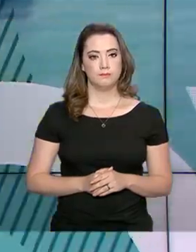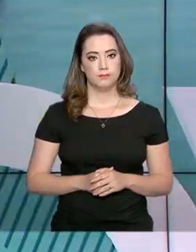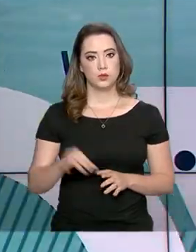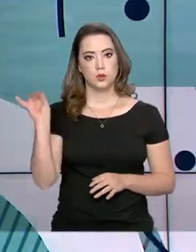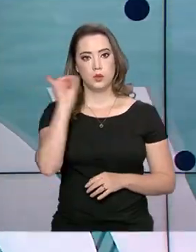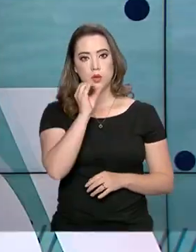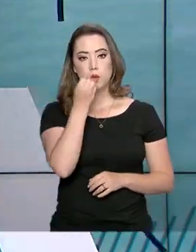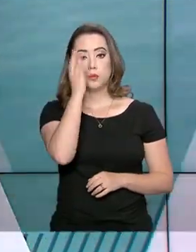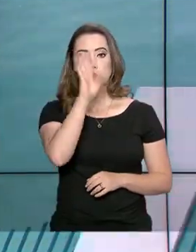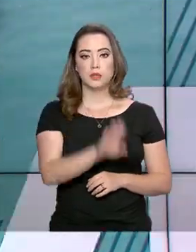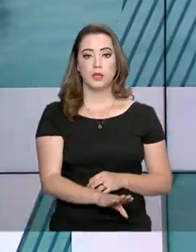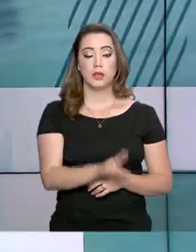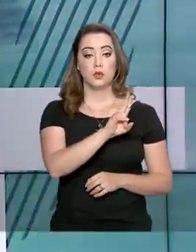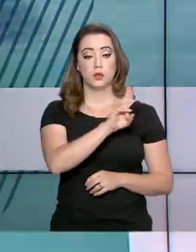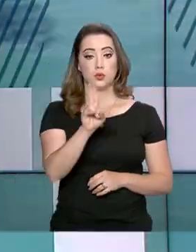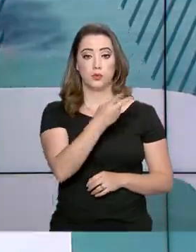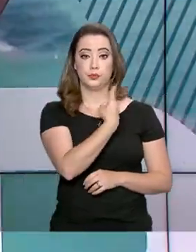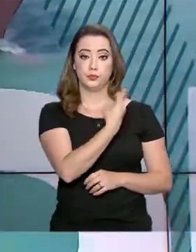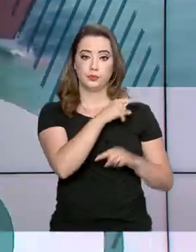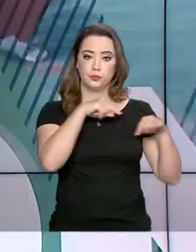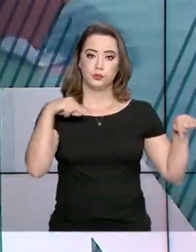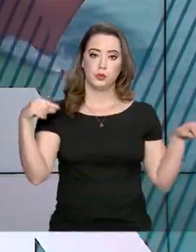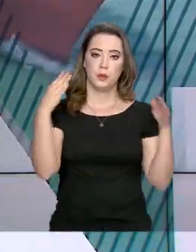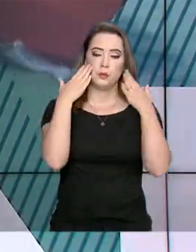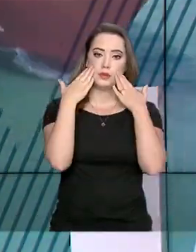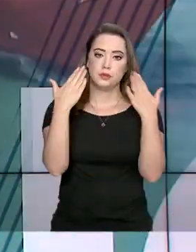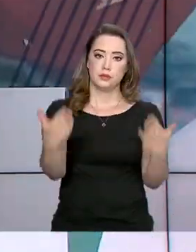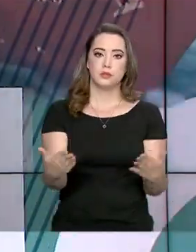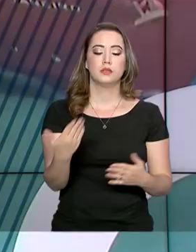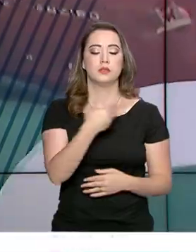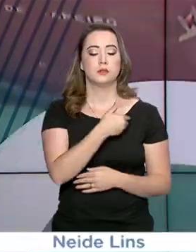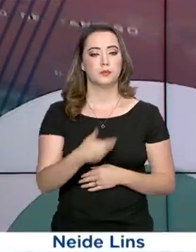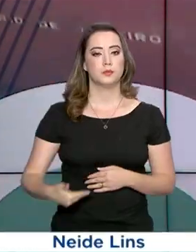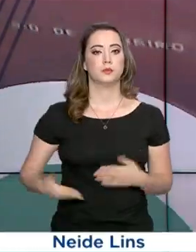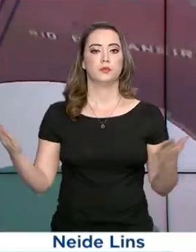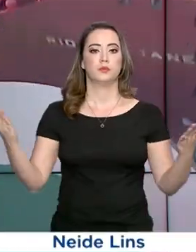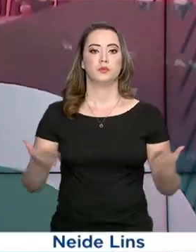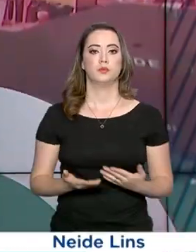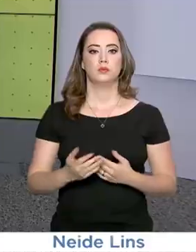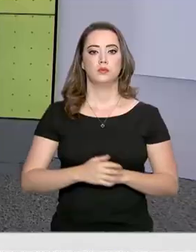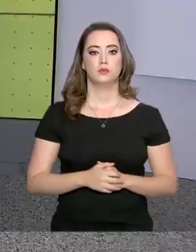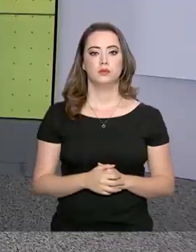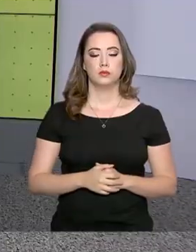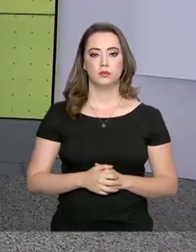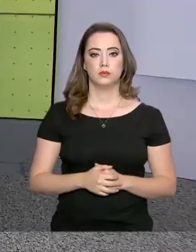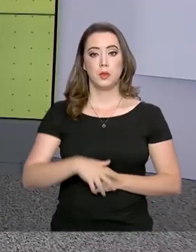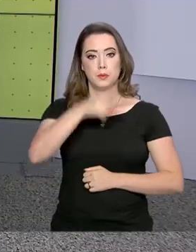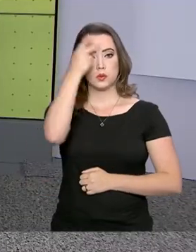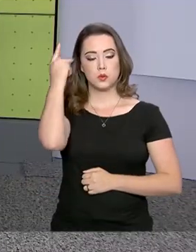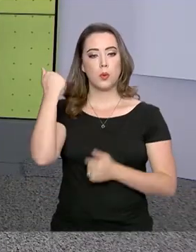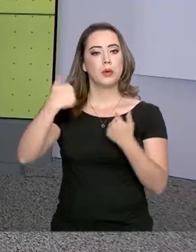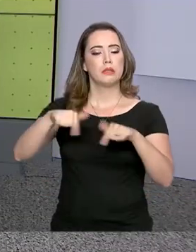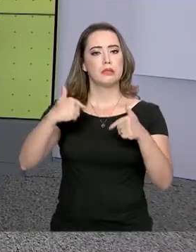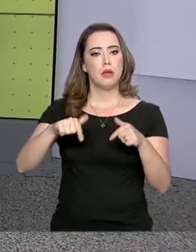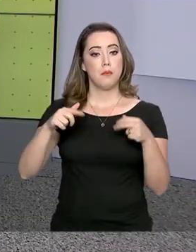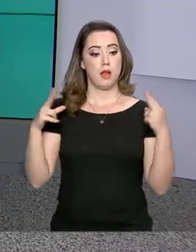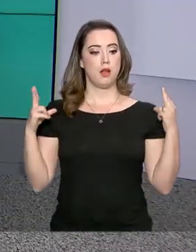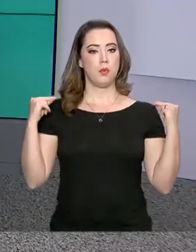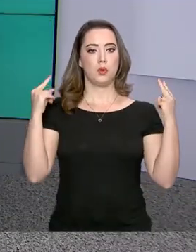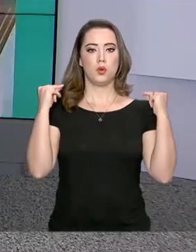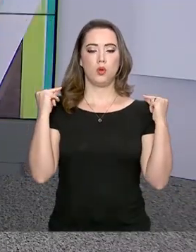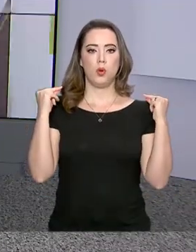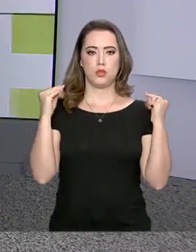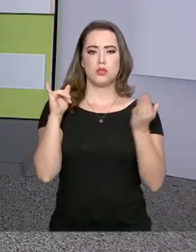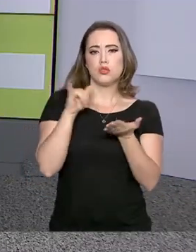Olá, boa tarde, eu sou Roberto Camargo e estamos de volta com mais uma edição do Governo Agora. Quem trabalha como motorista de